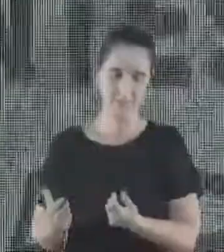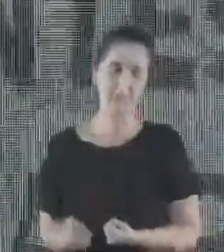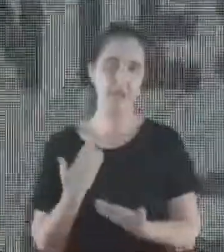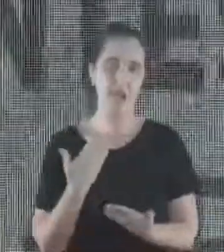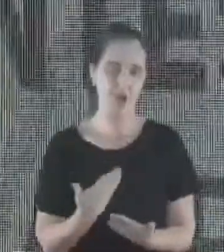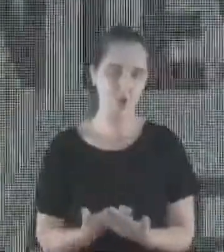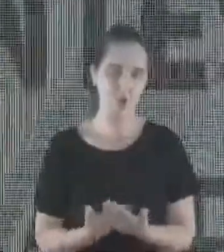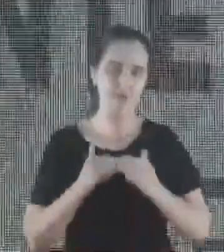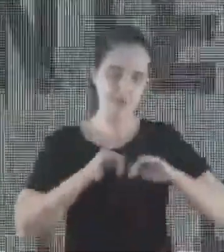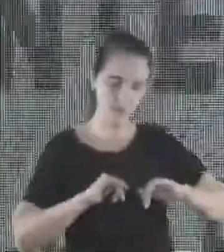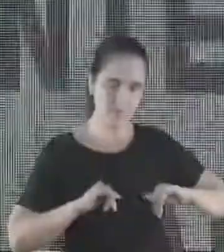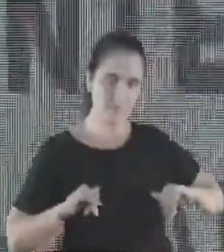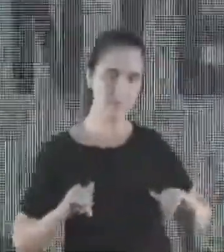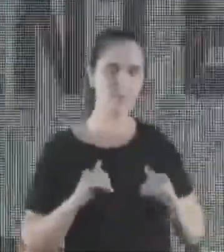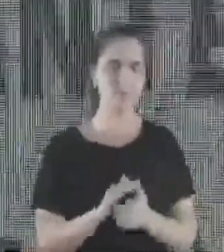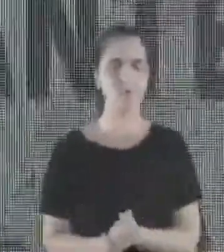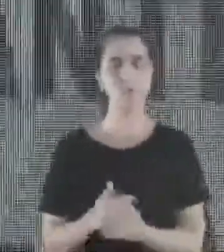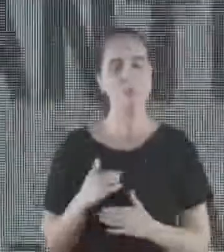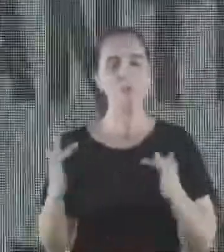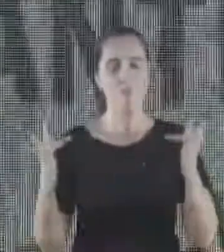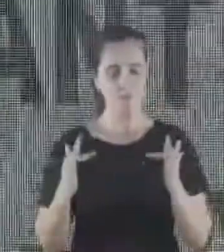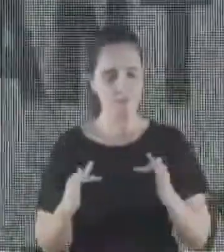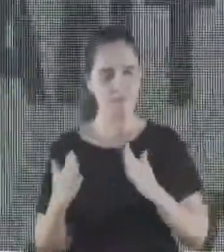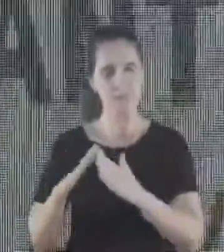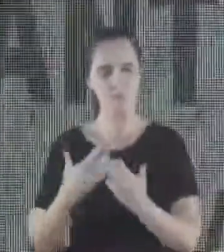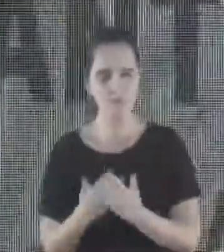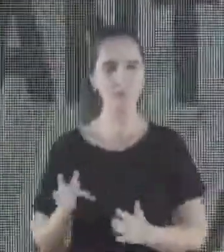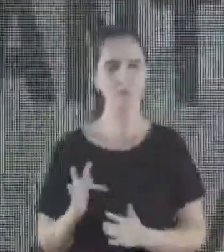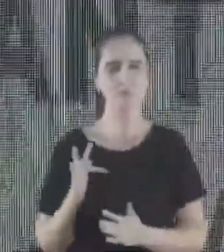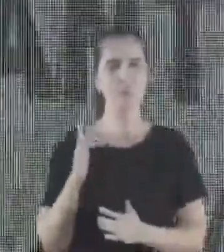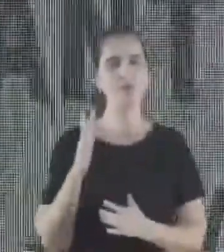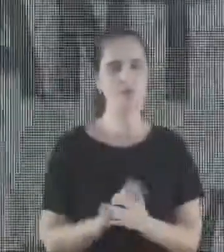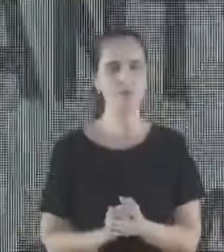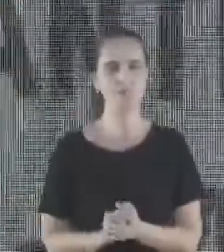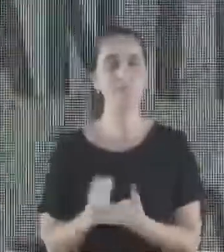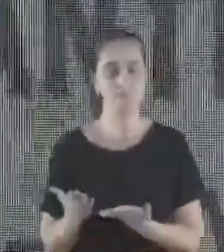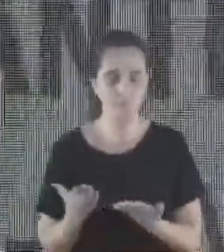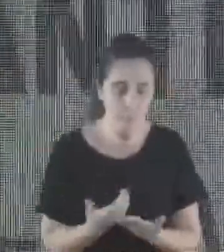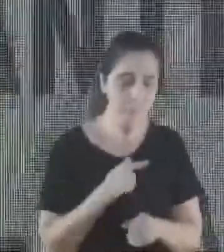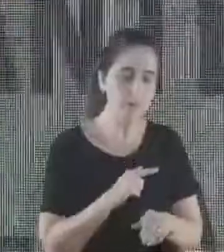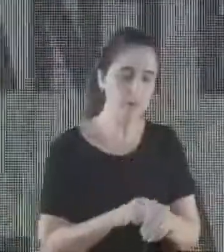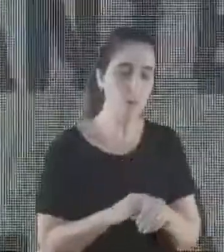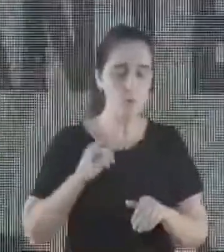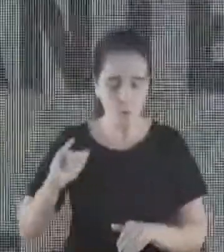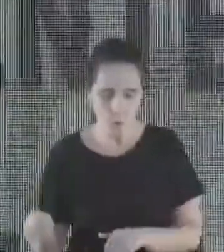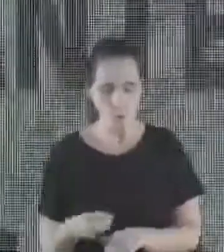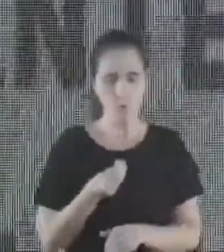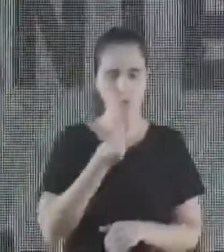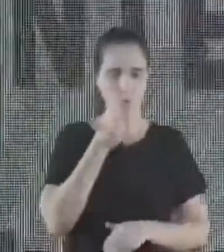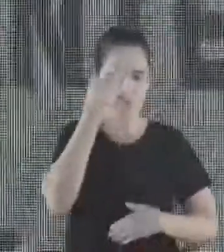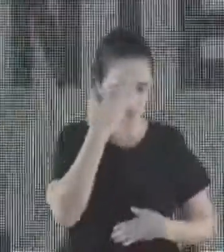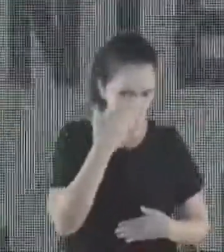felicidade muito grande para a Escola Técnica. E venho, nesse momento, ter a oportunidade de agradecer